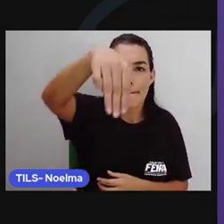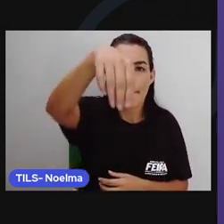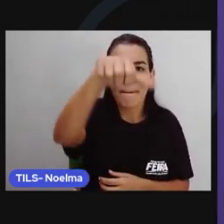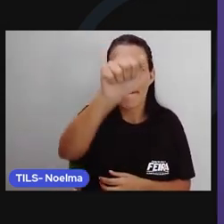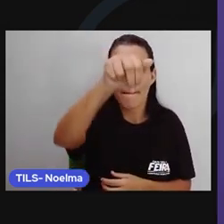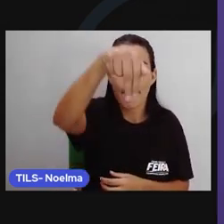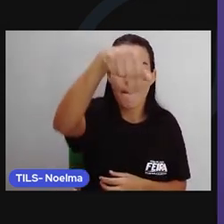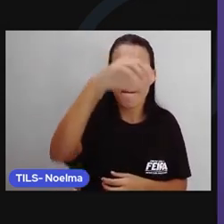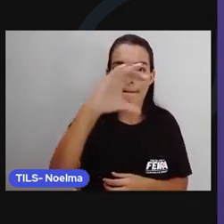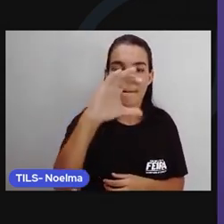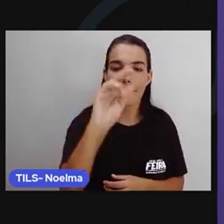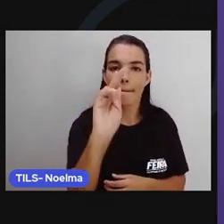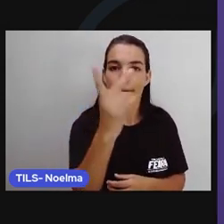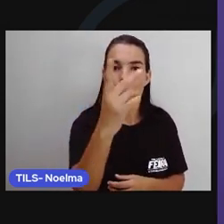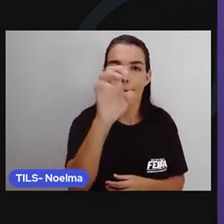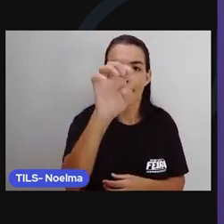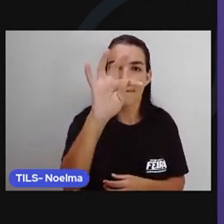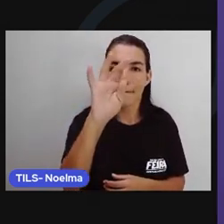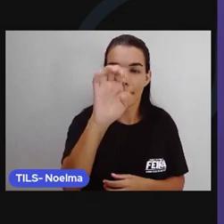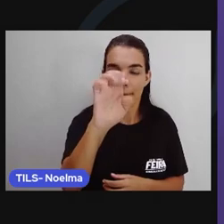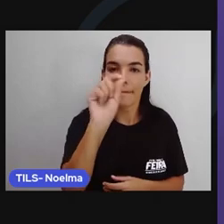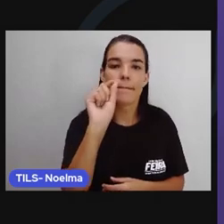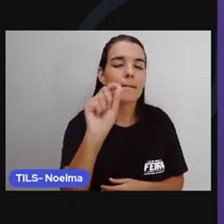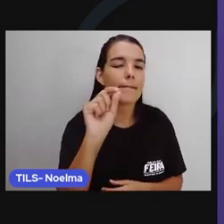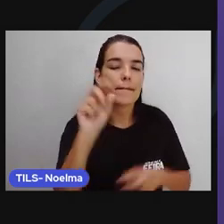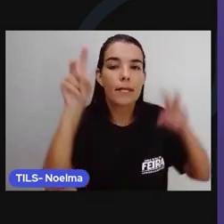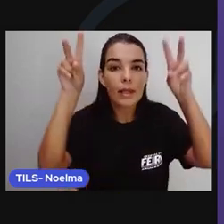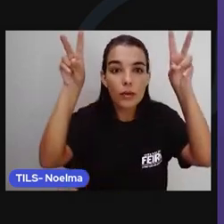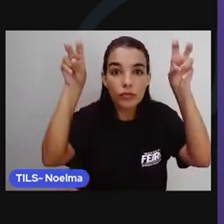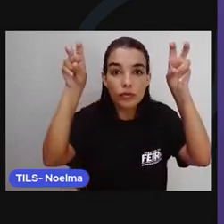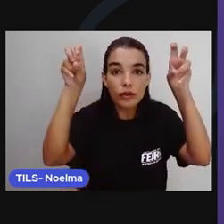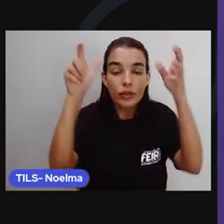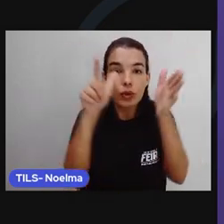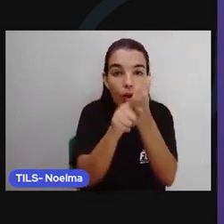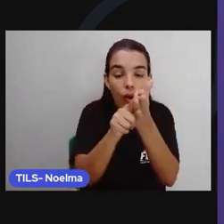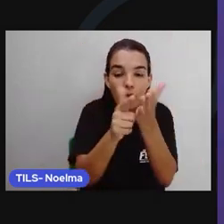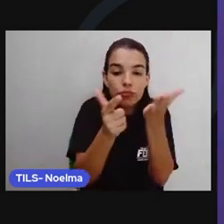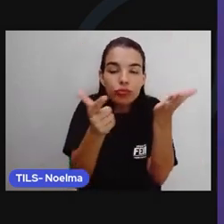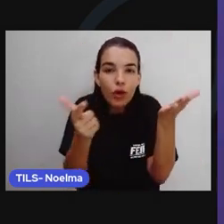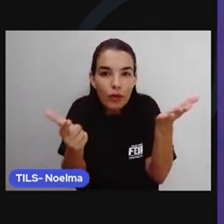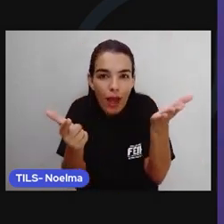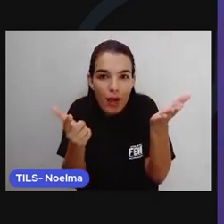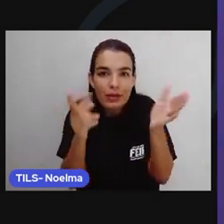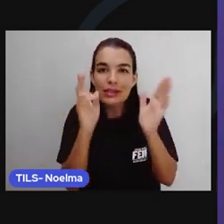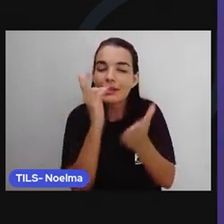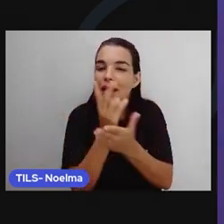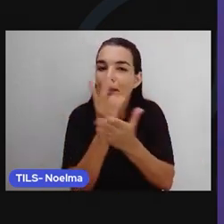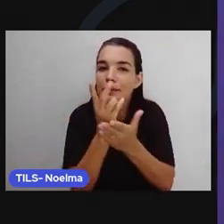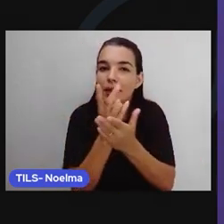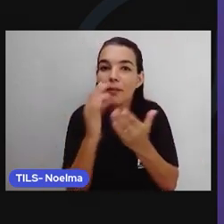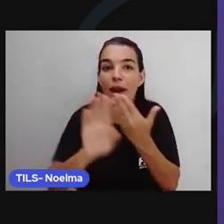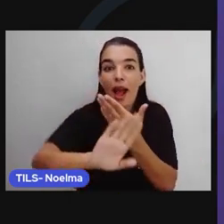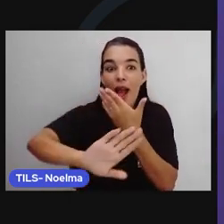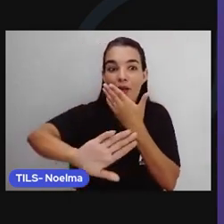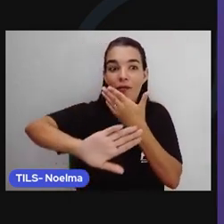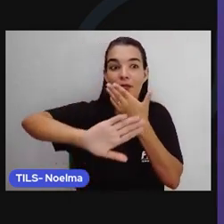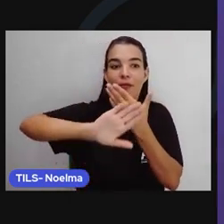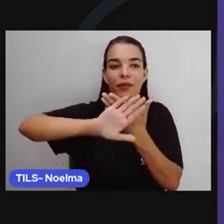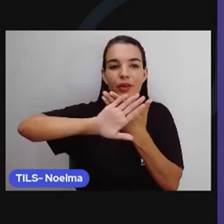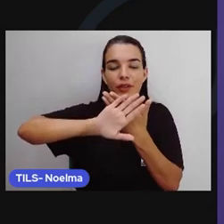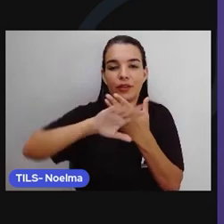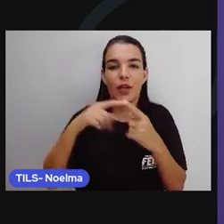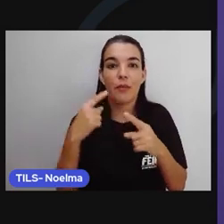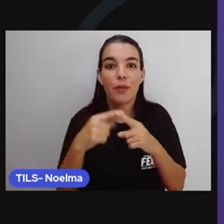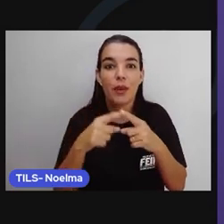apelativo, é uma espécie de título que vai na capa dos jornais, em geral, para poder chamar mais atenção do leitor. Então, a